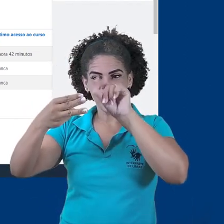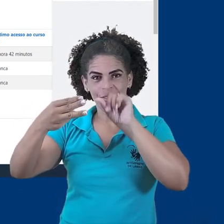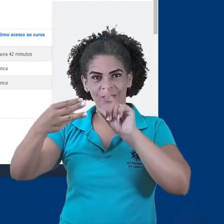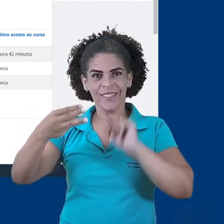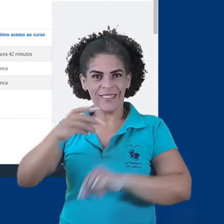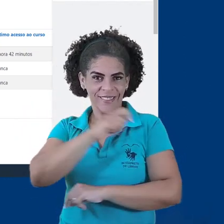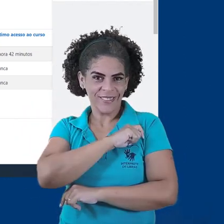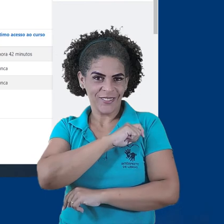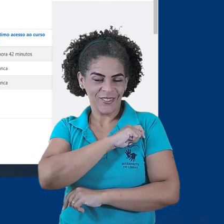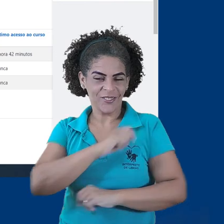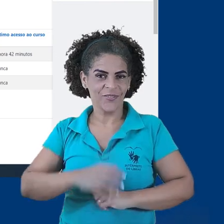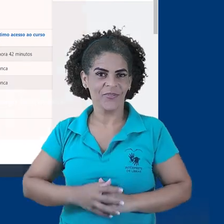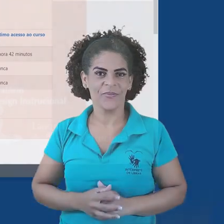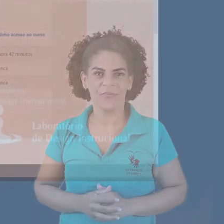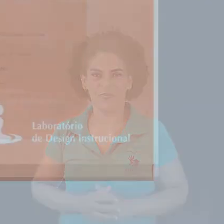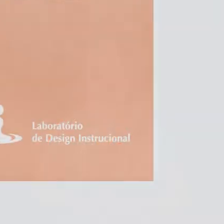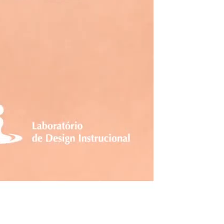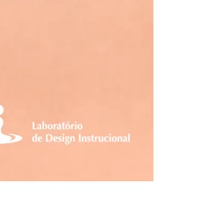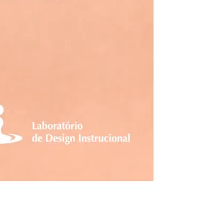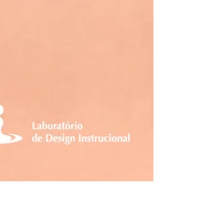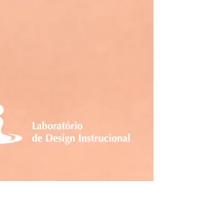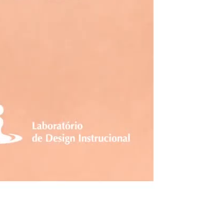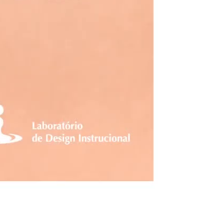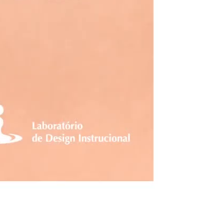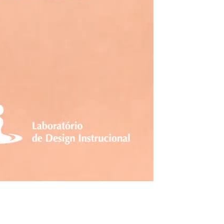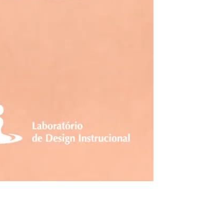enviadas agora para os três usuários.